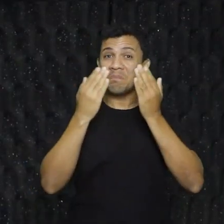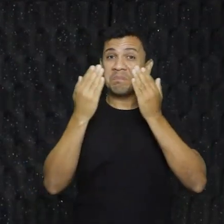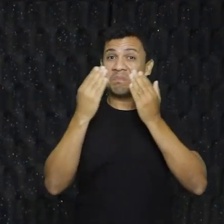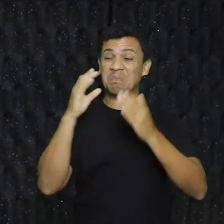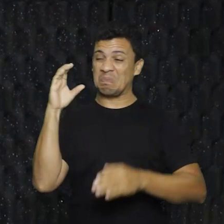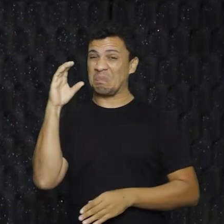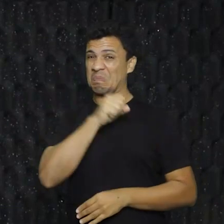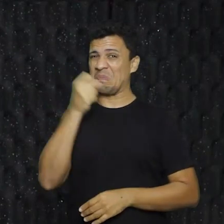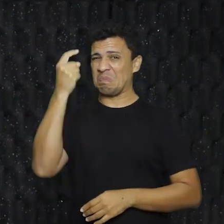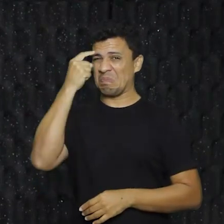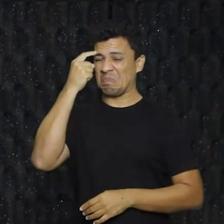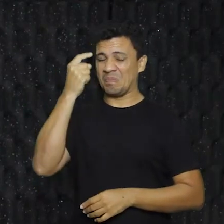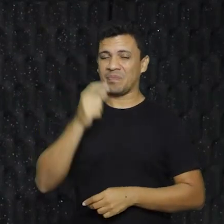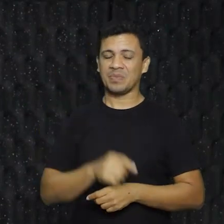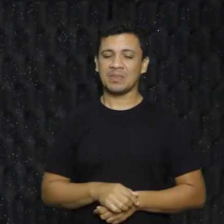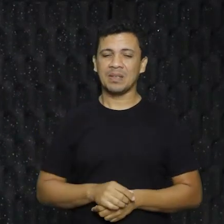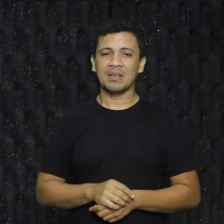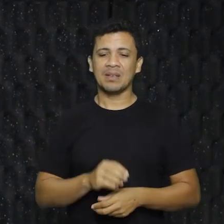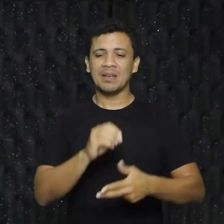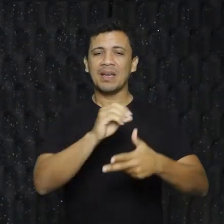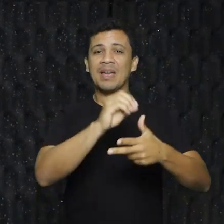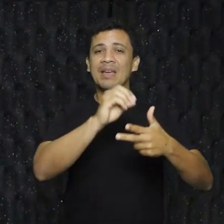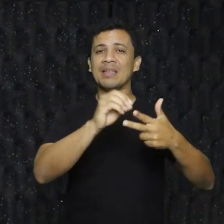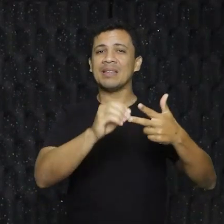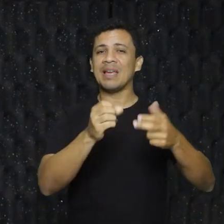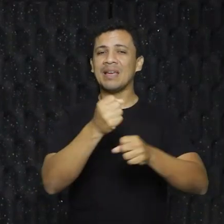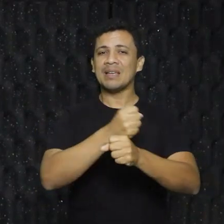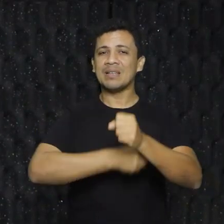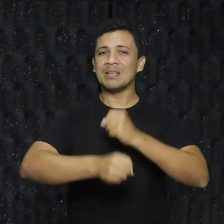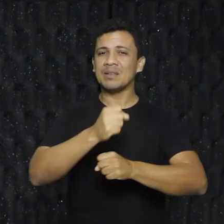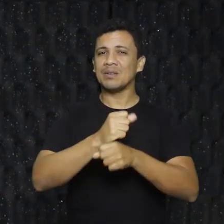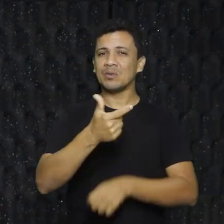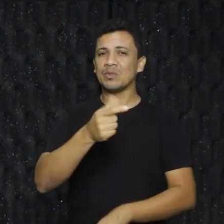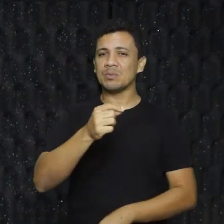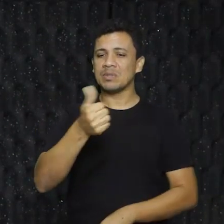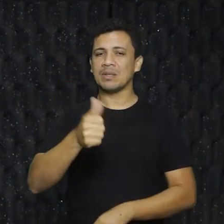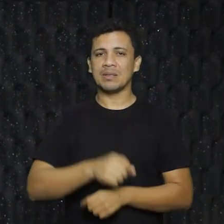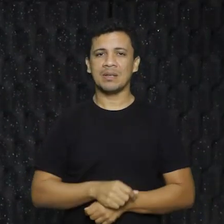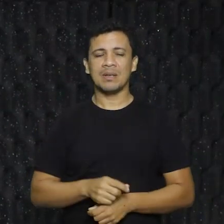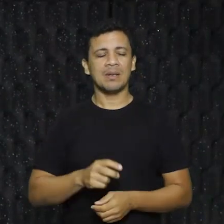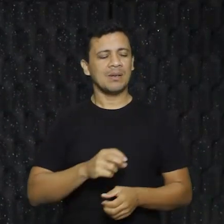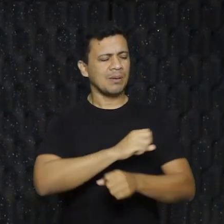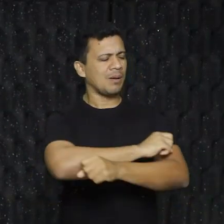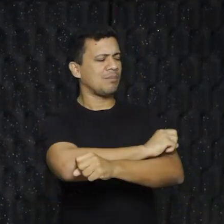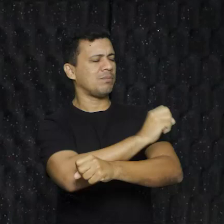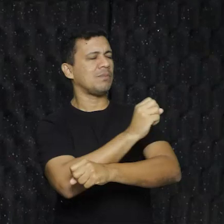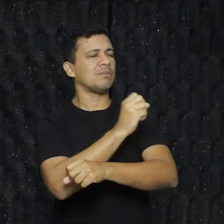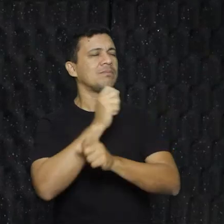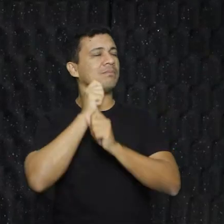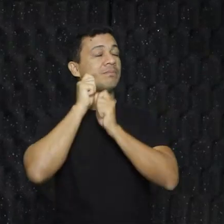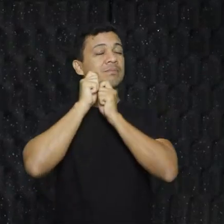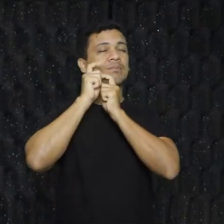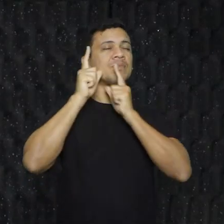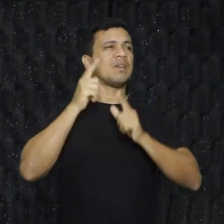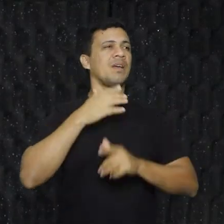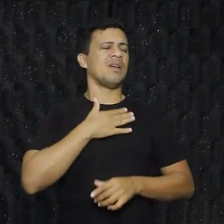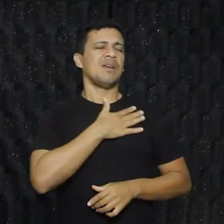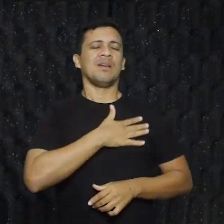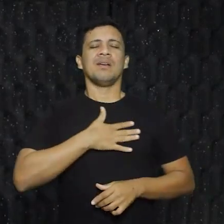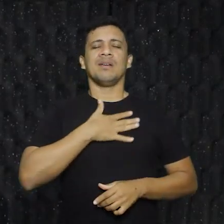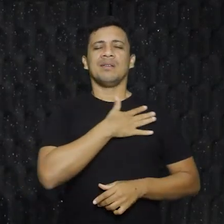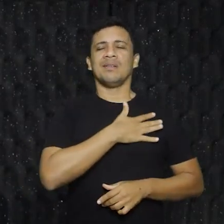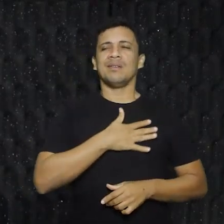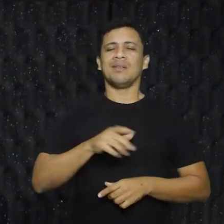já lá. Enem de 2010. Todas as manhãs, quando acordo, experimento um prazer supremo, o de ser